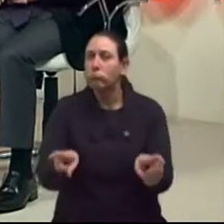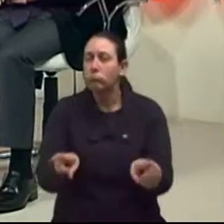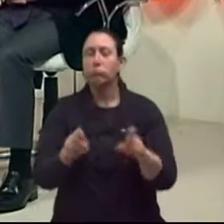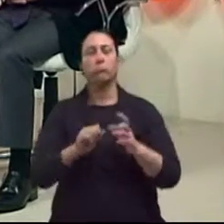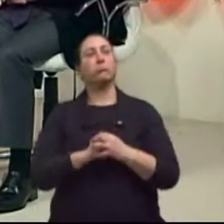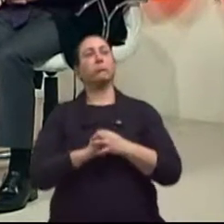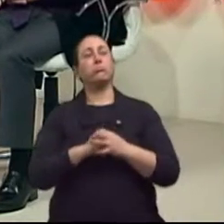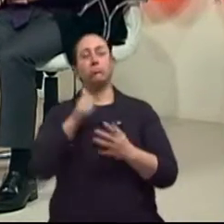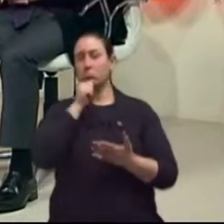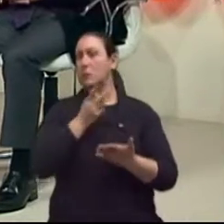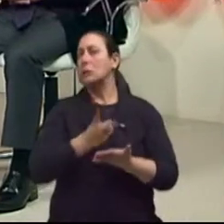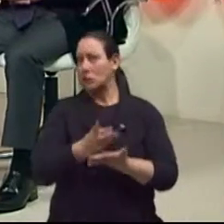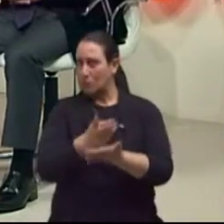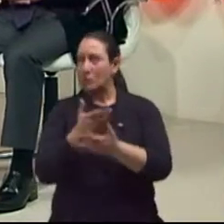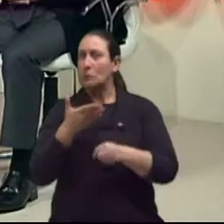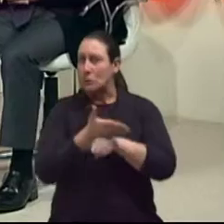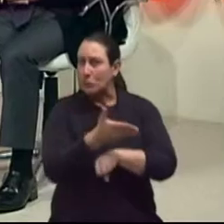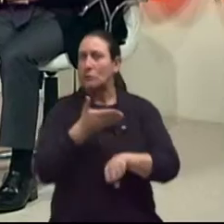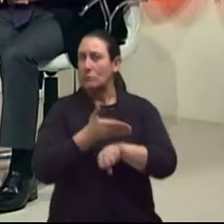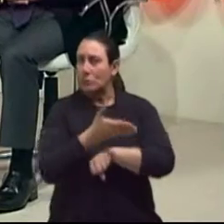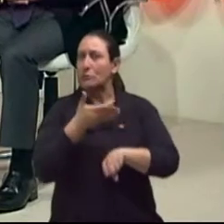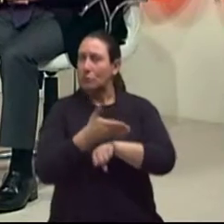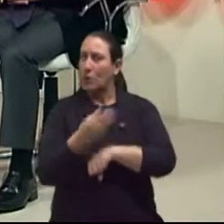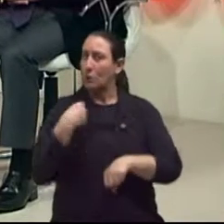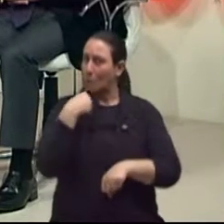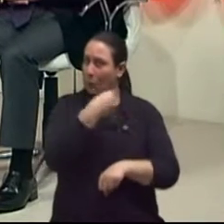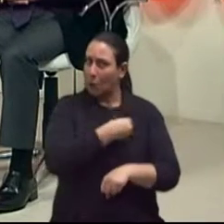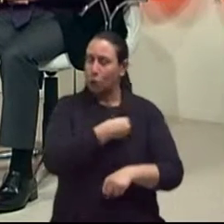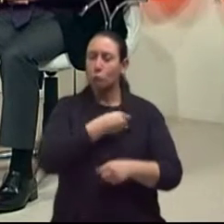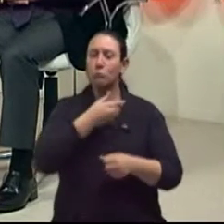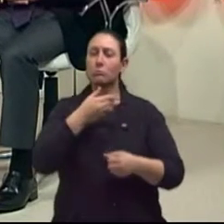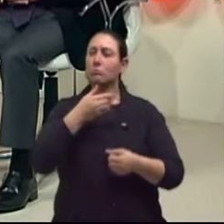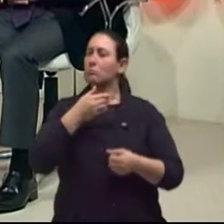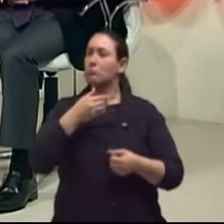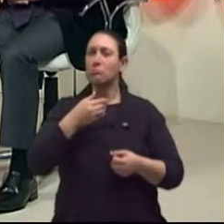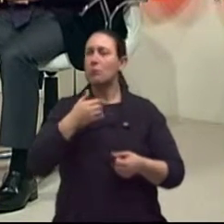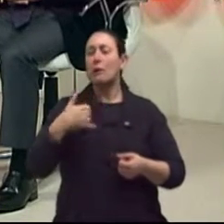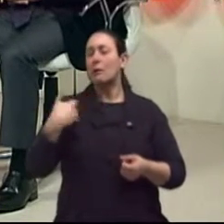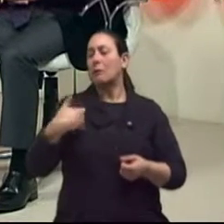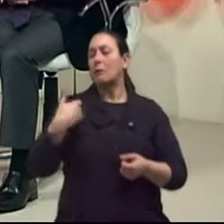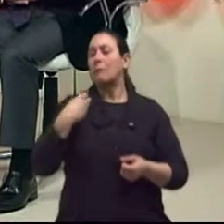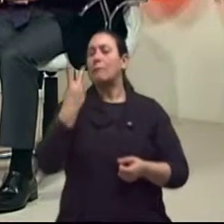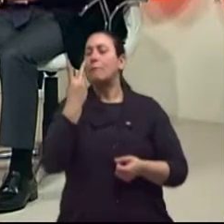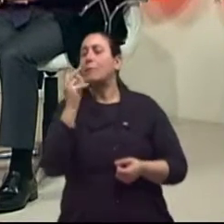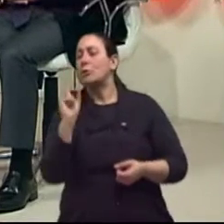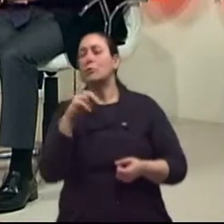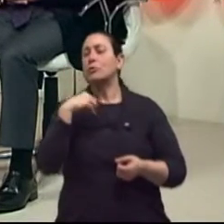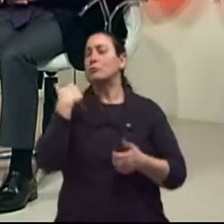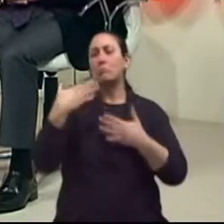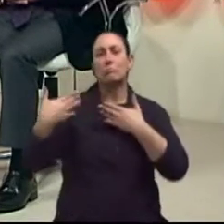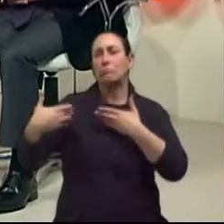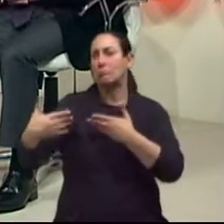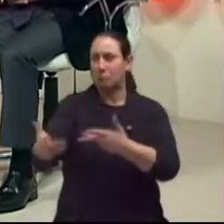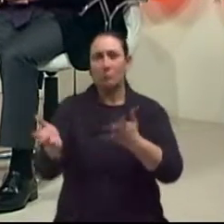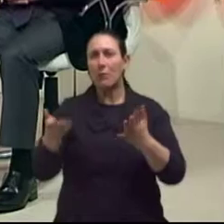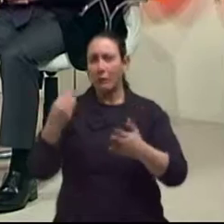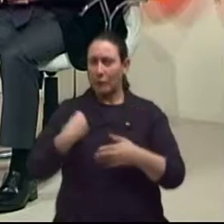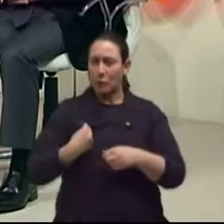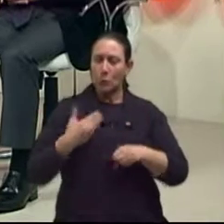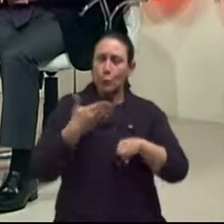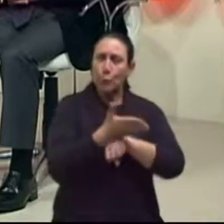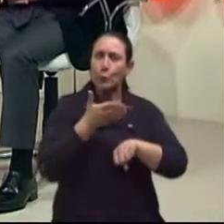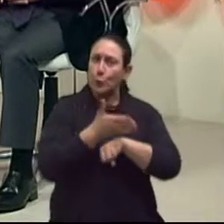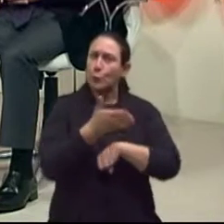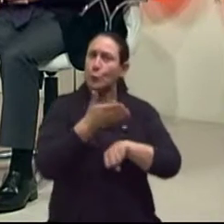normalmente já vão ao médico periodicamente, desde os 20 e poucos anos de idade, se é que eu posso dizer, se eu estou certa